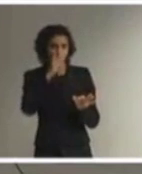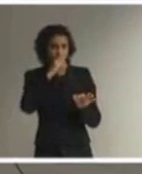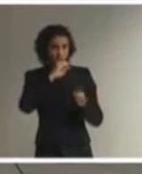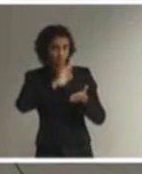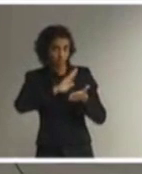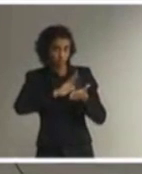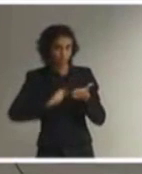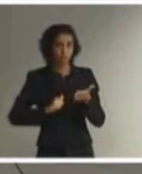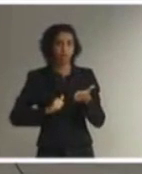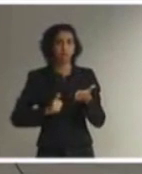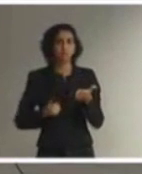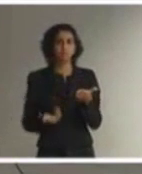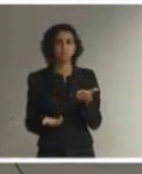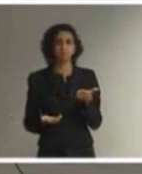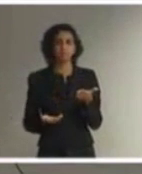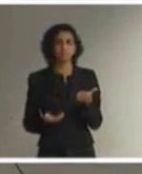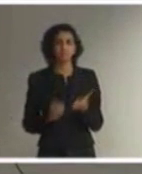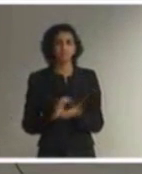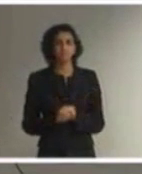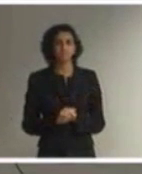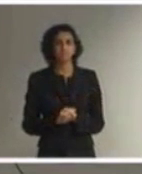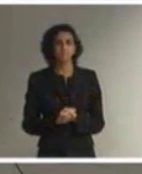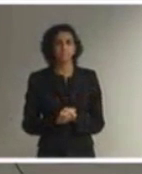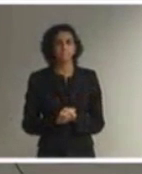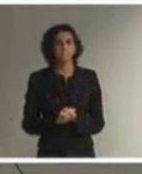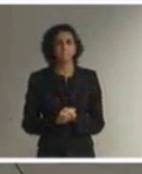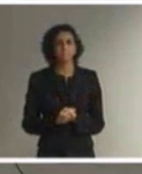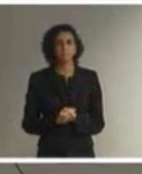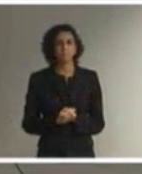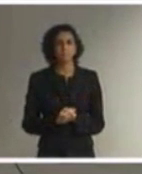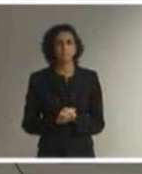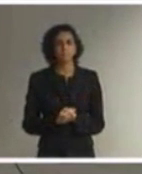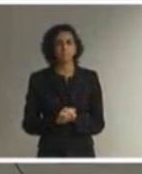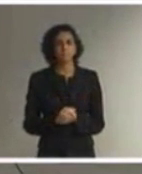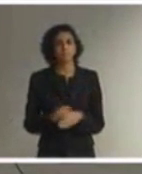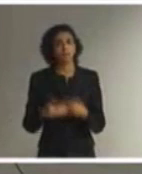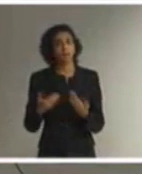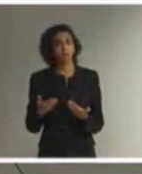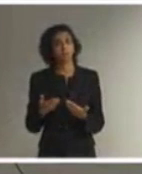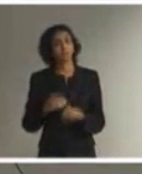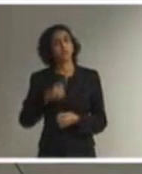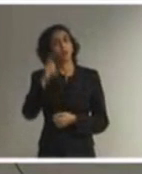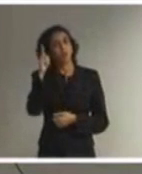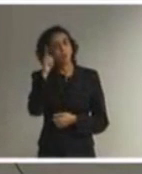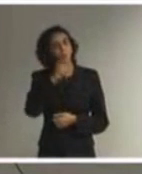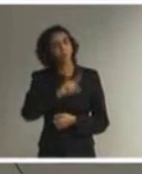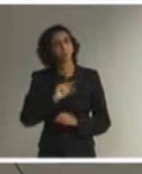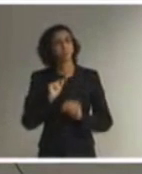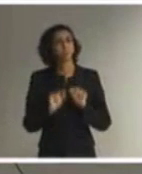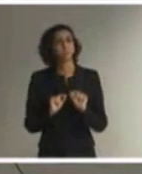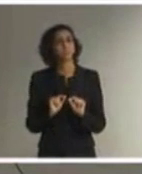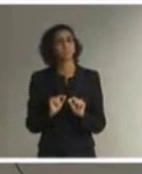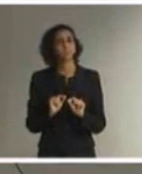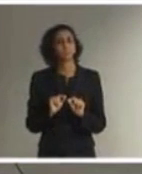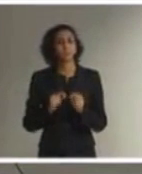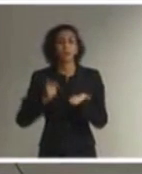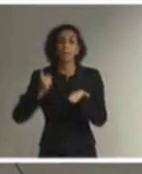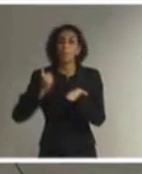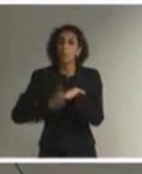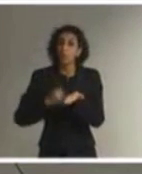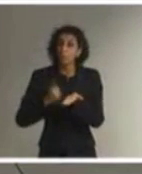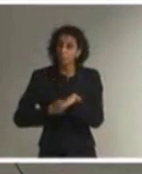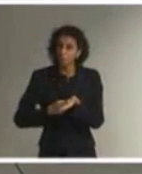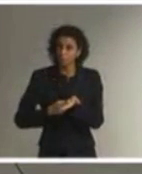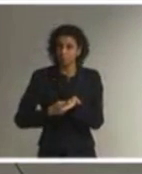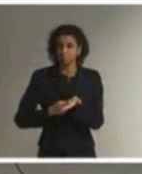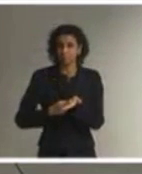formalizada na reclamação, para que, então, se faça um acordo dentro